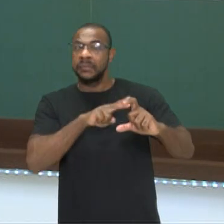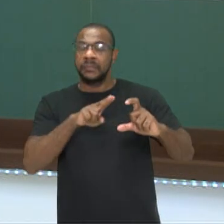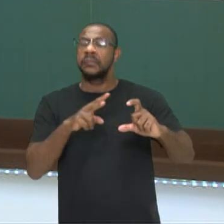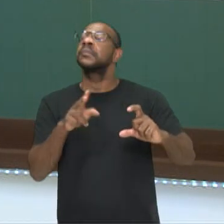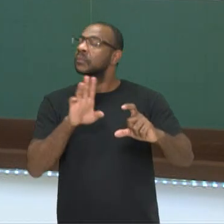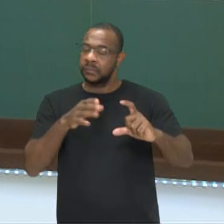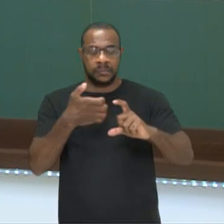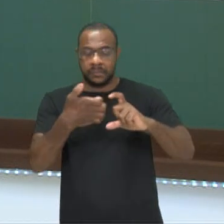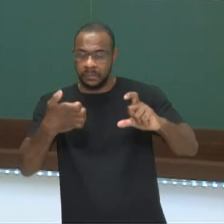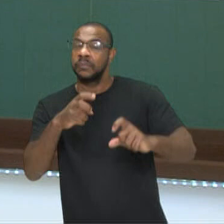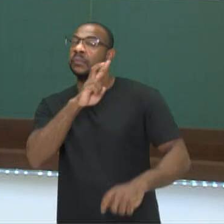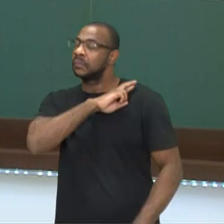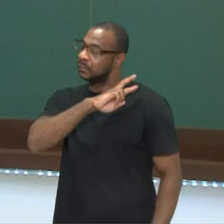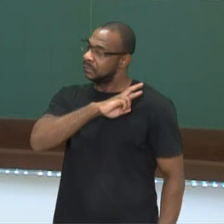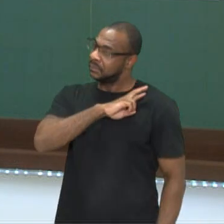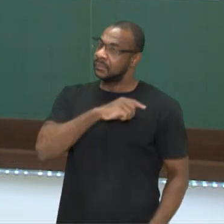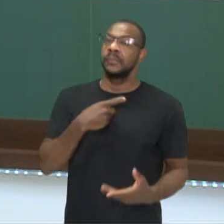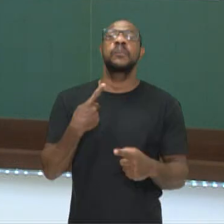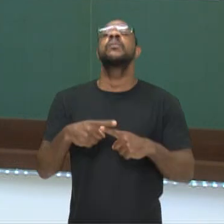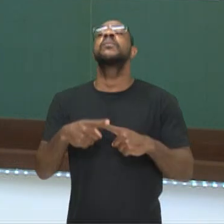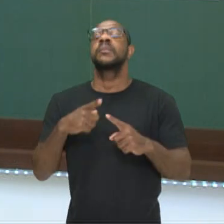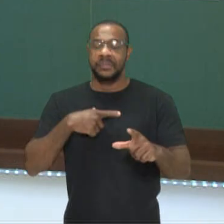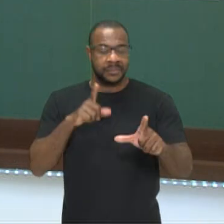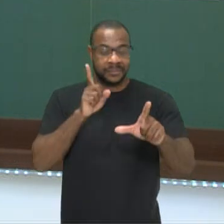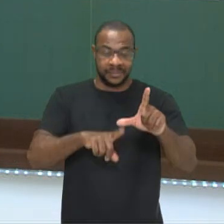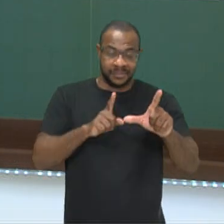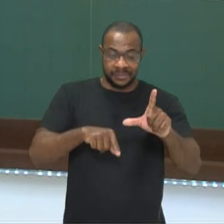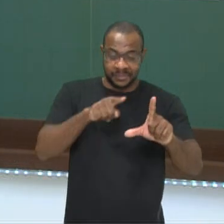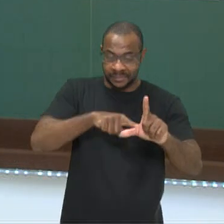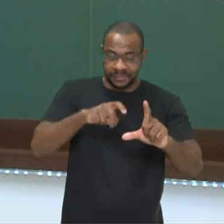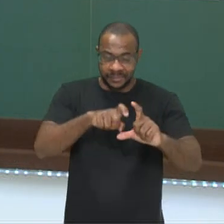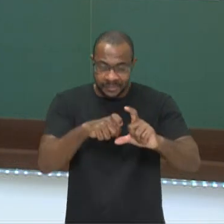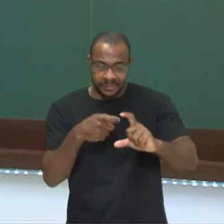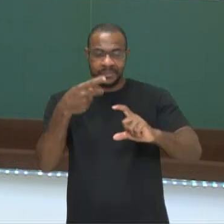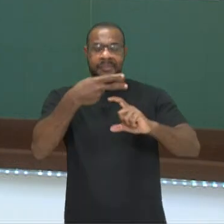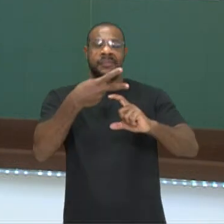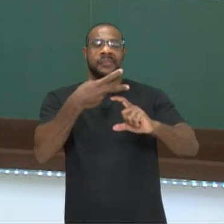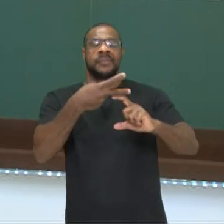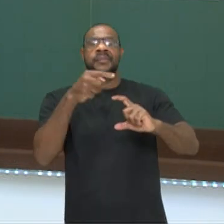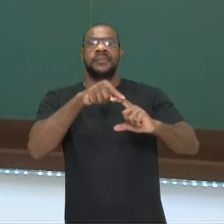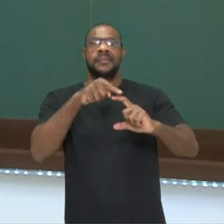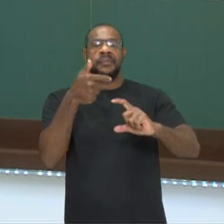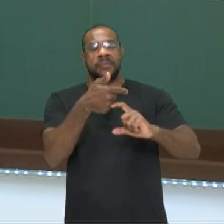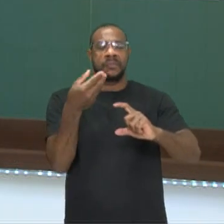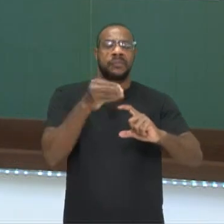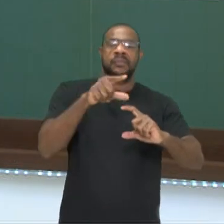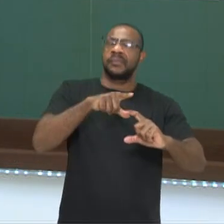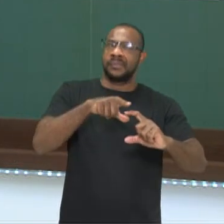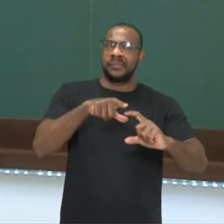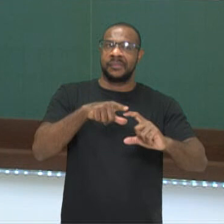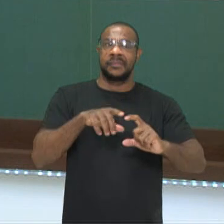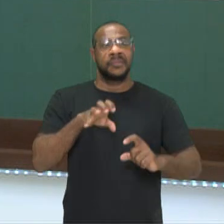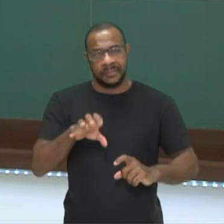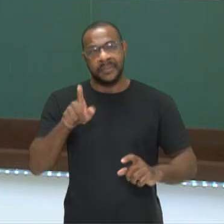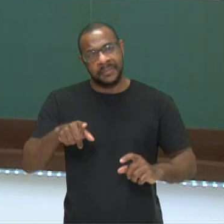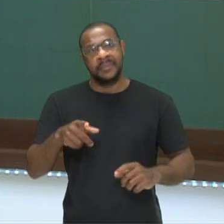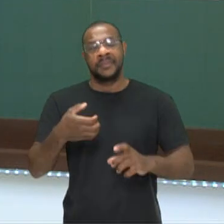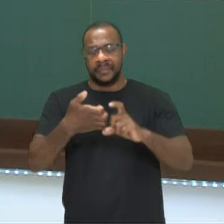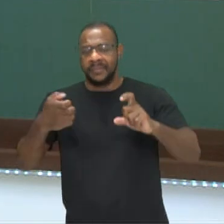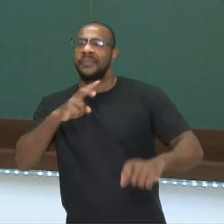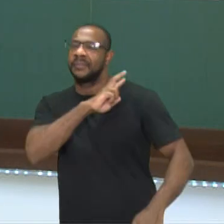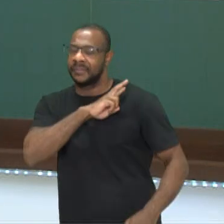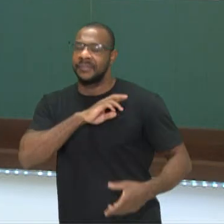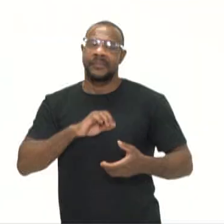equação de segundo grau. Que tem a incógnita com o expoente 2, ok? Então, há um